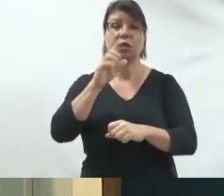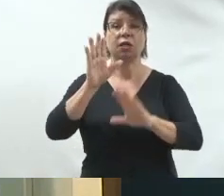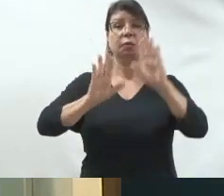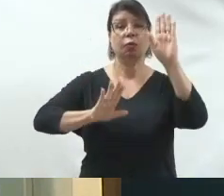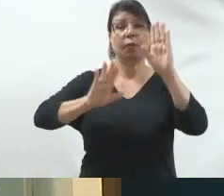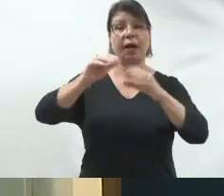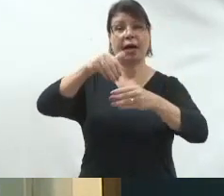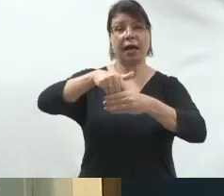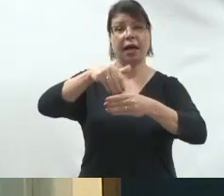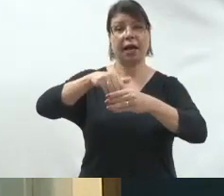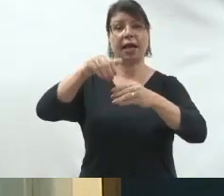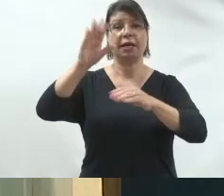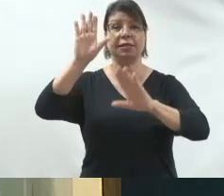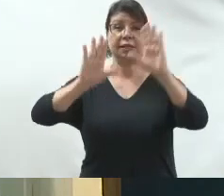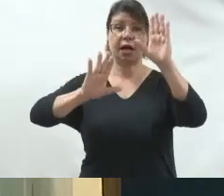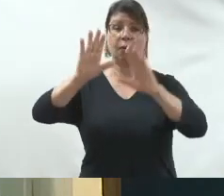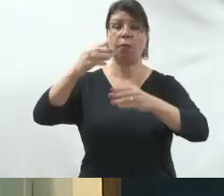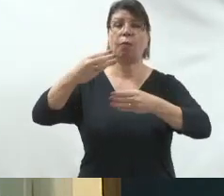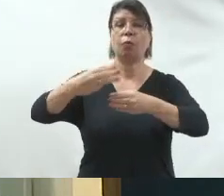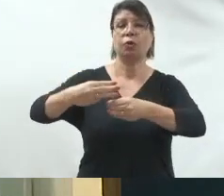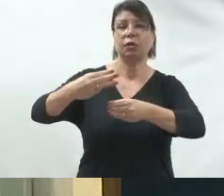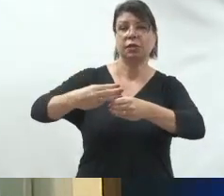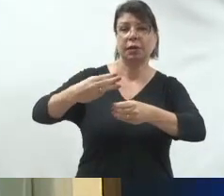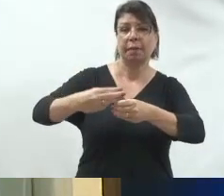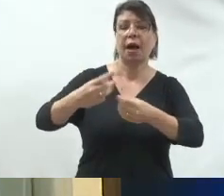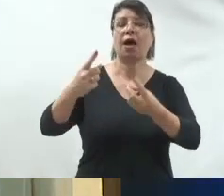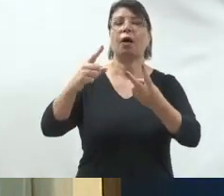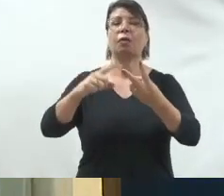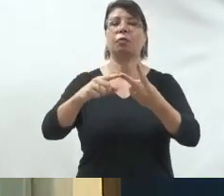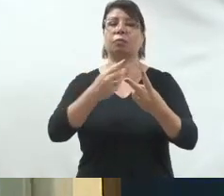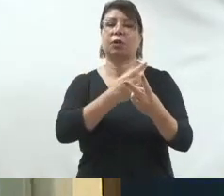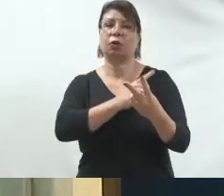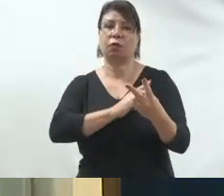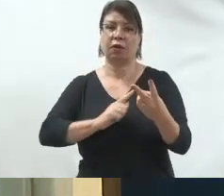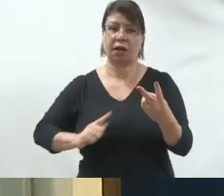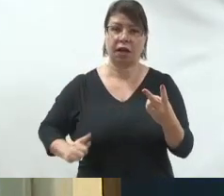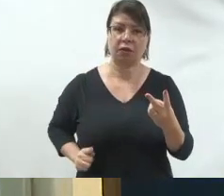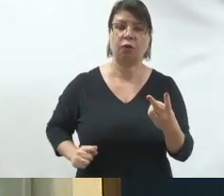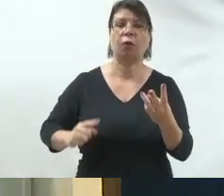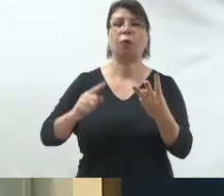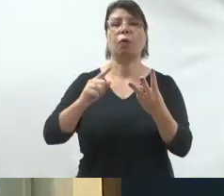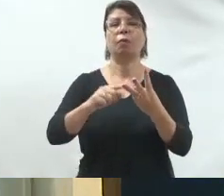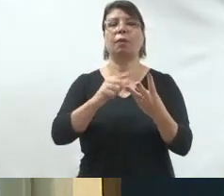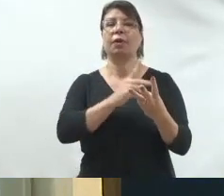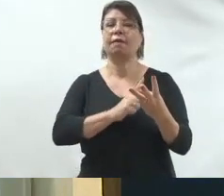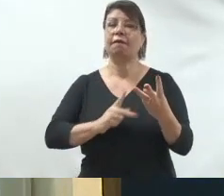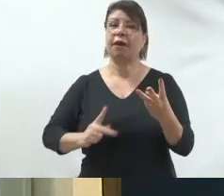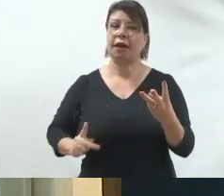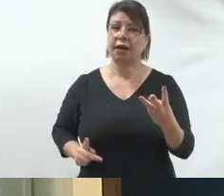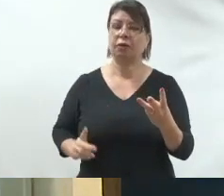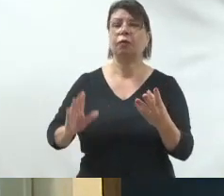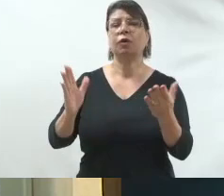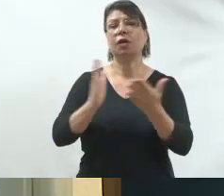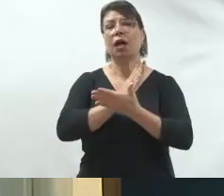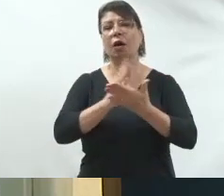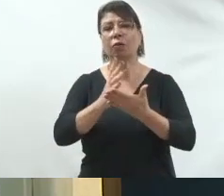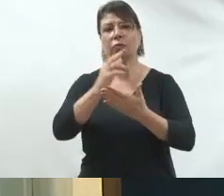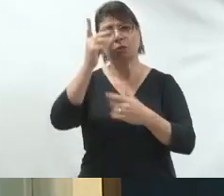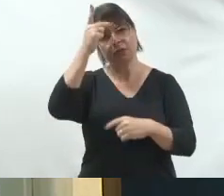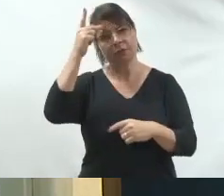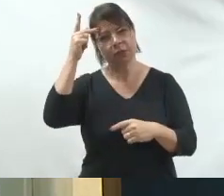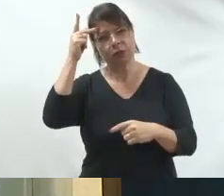hoje. Para a eleição do vereador, para a eleição do prefeito. E muitos dos candidatos embarcaram as suas campanhas